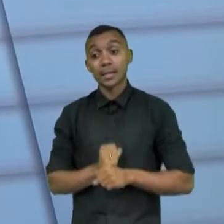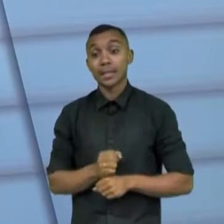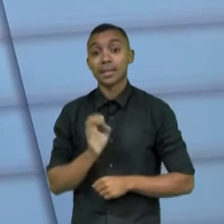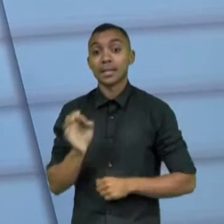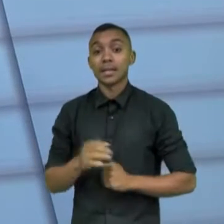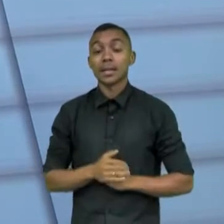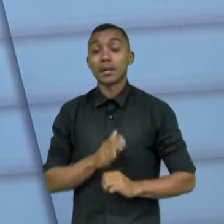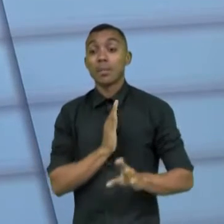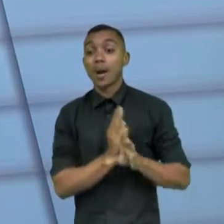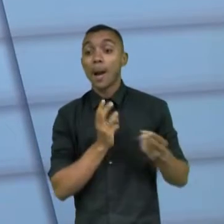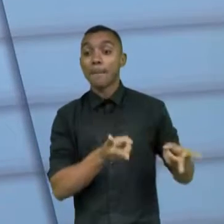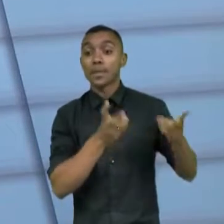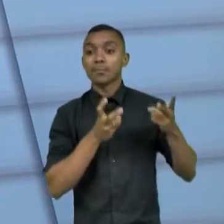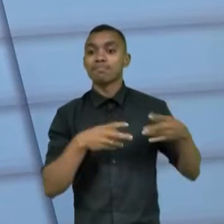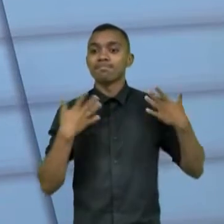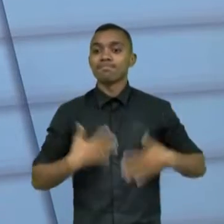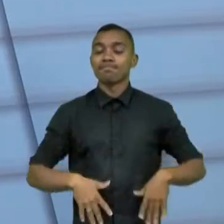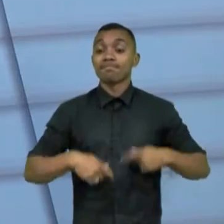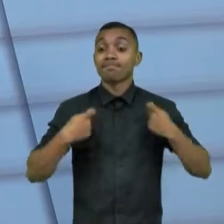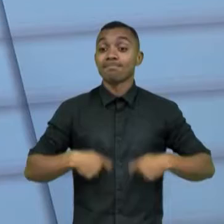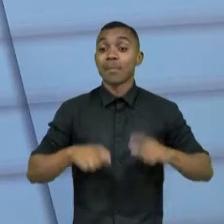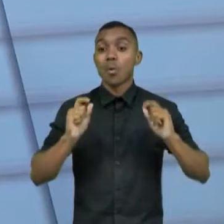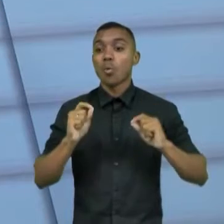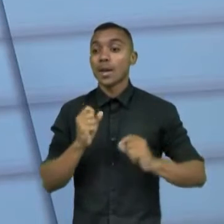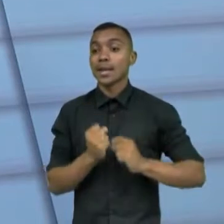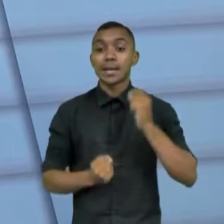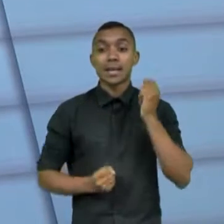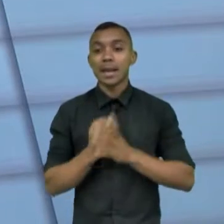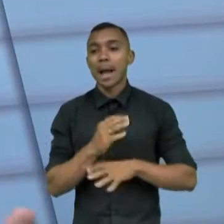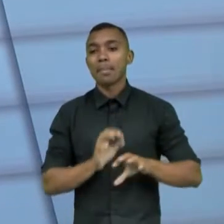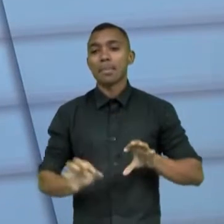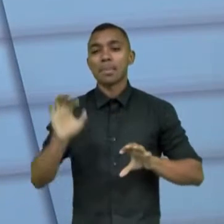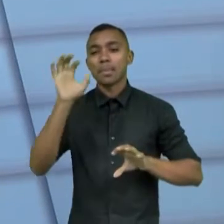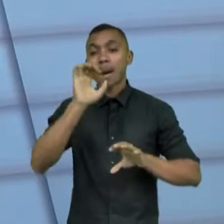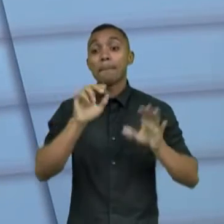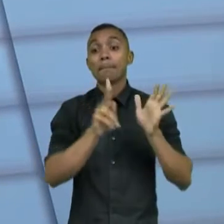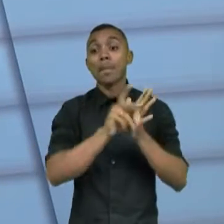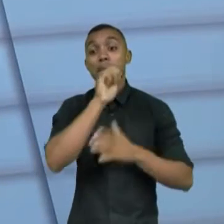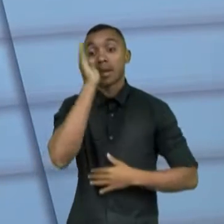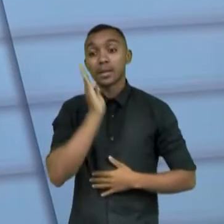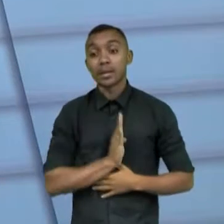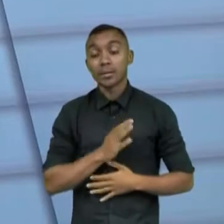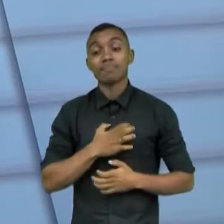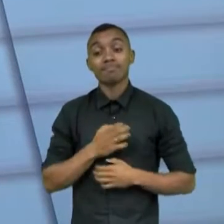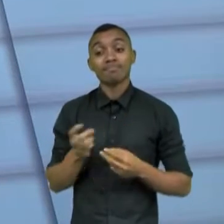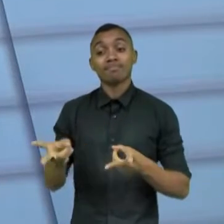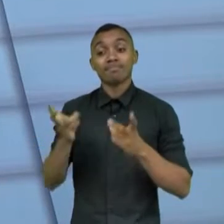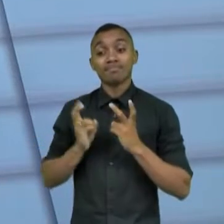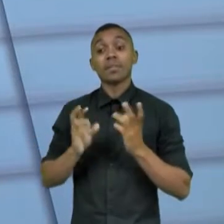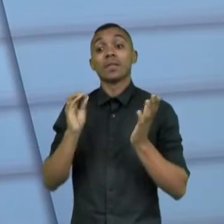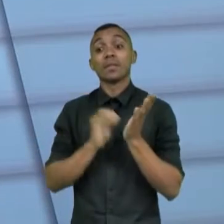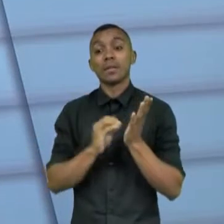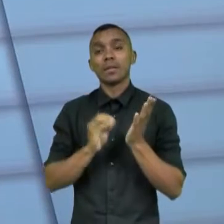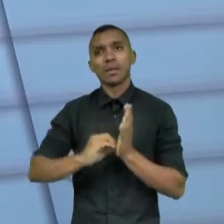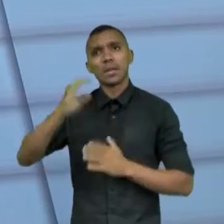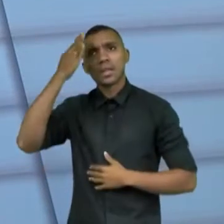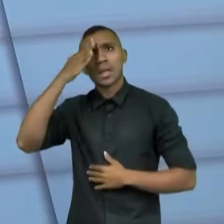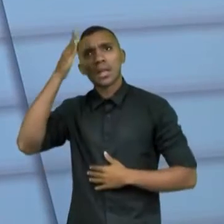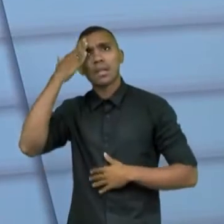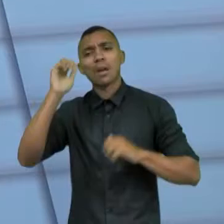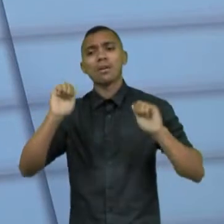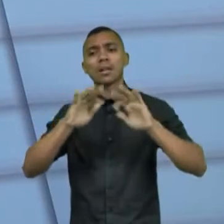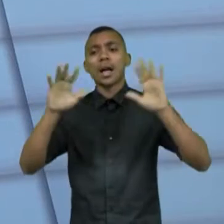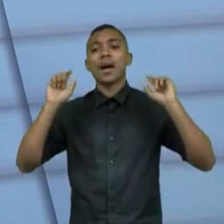Viram a necessidade de incentivar negócios de impacto pelo Brasil. Viram que a gente é carente disso. Entenderam, né, o que é uma realidade,